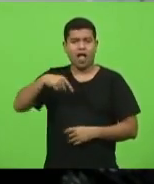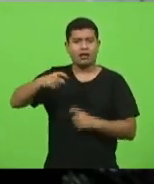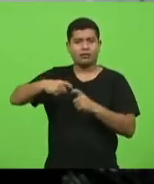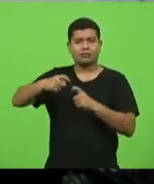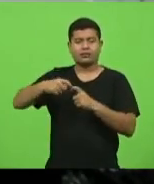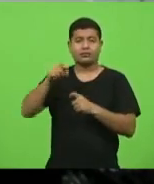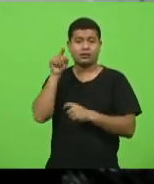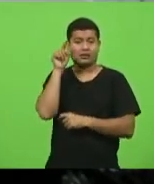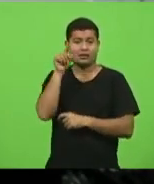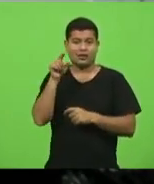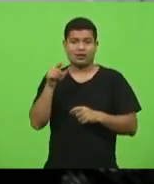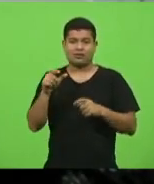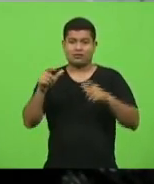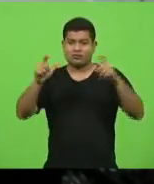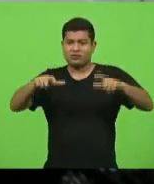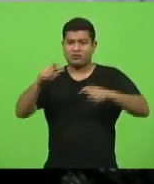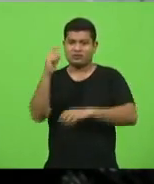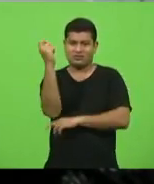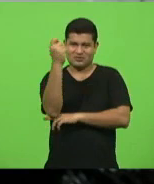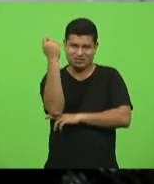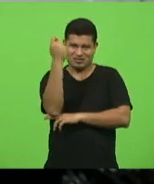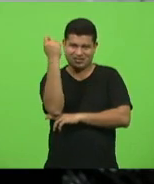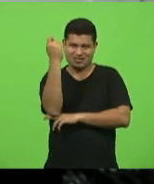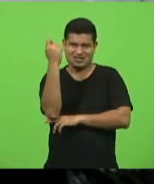a situação está caótica.